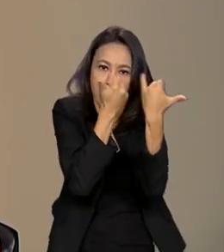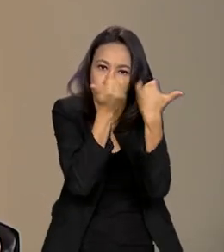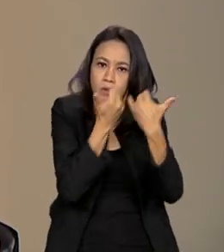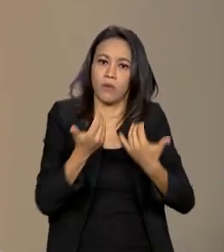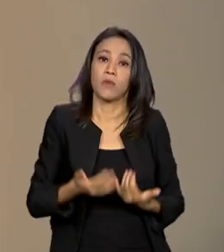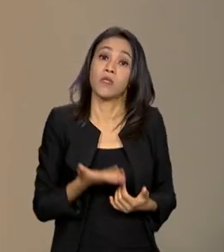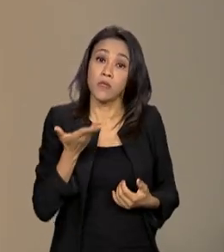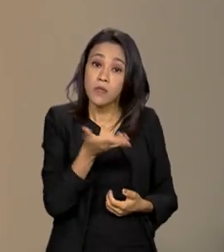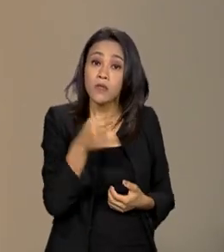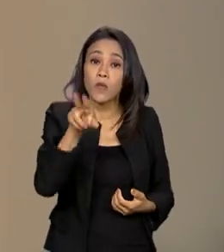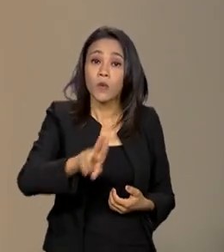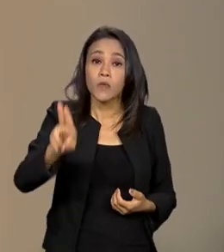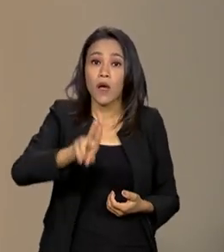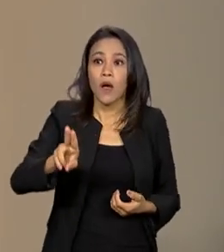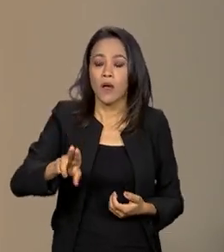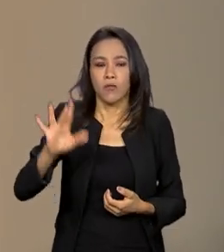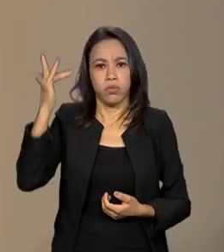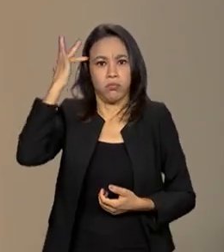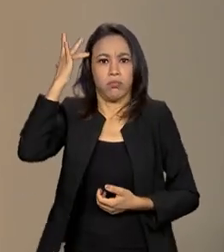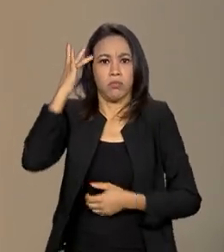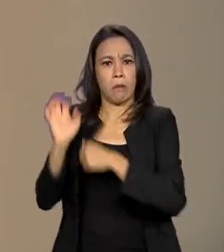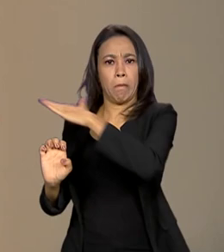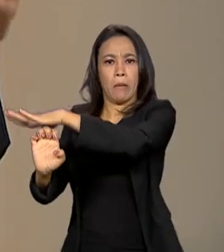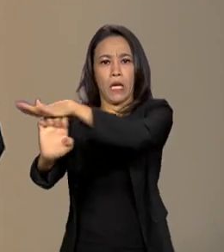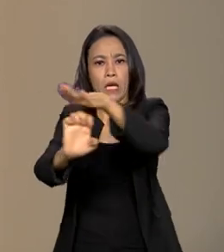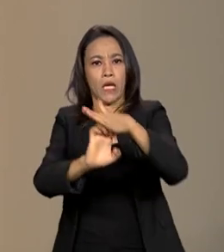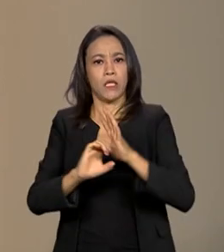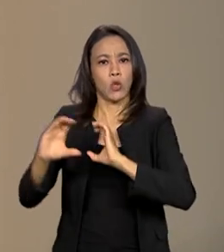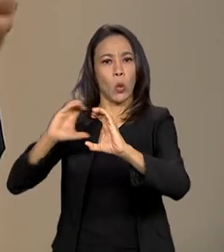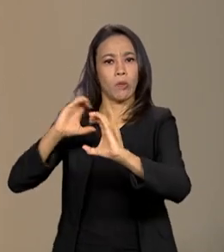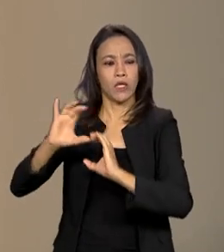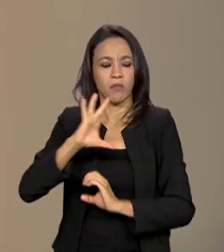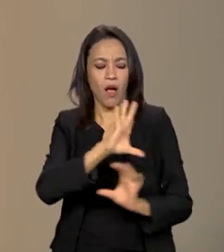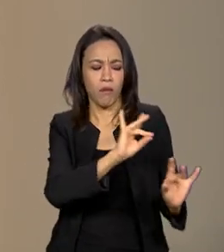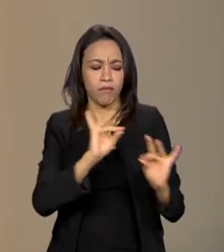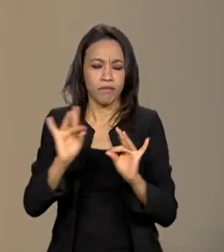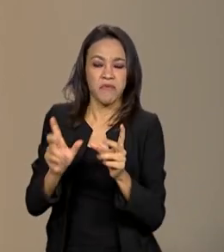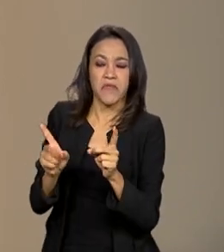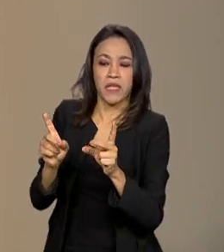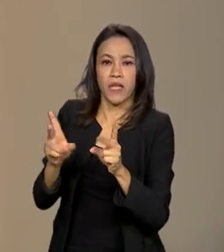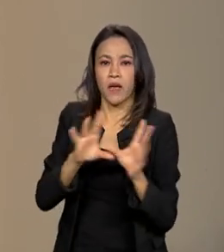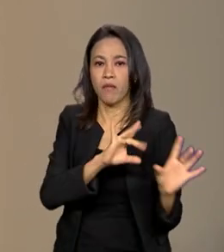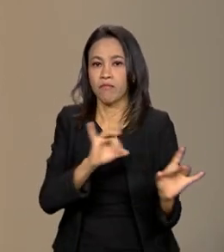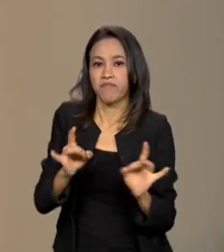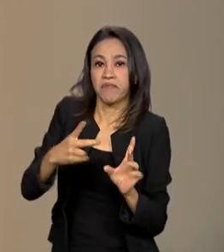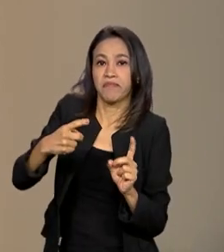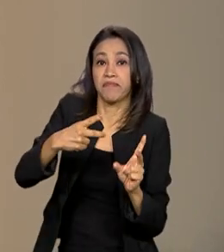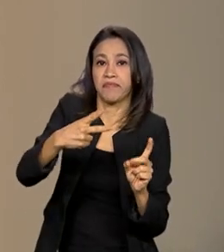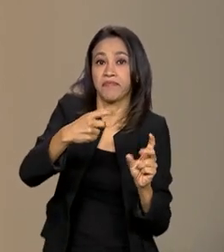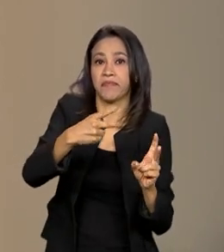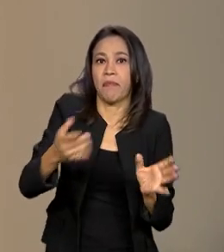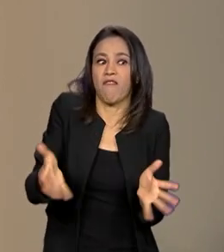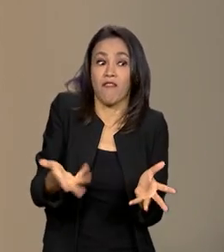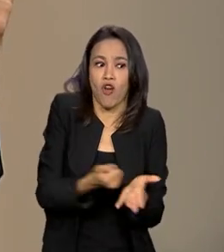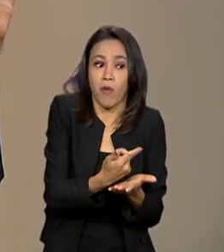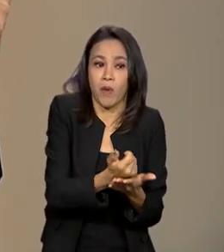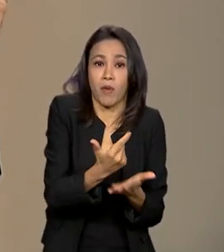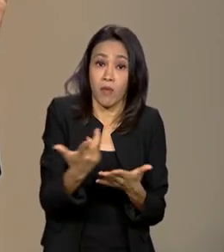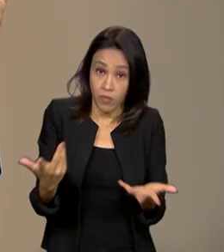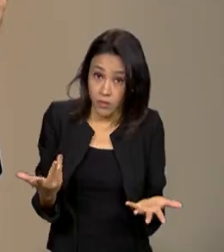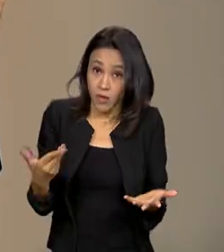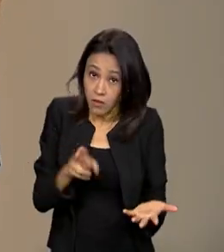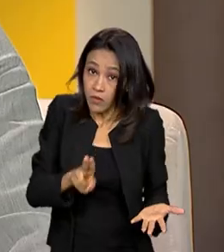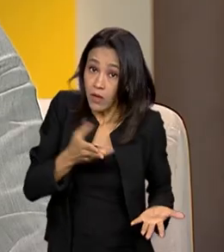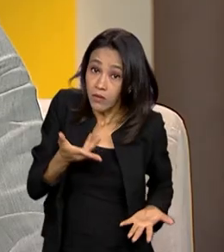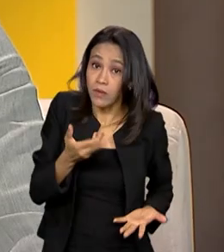pelas grandes empresas de telecomunicações para vender produtos, para fomentar o consumo. Quando